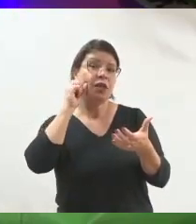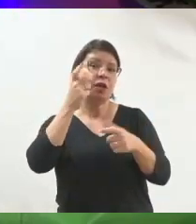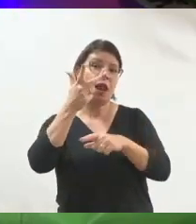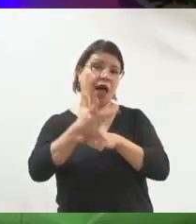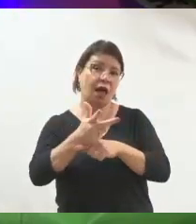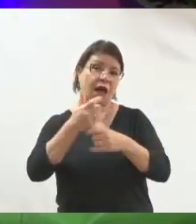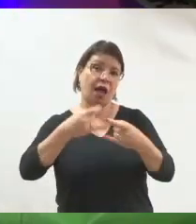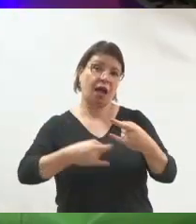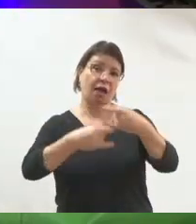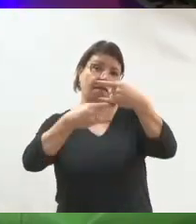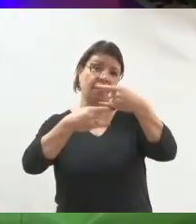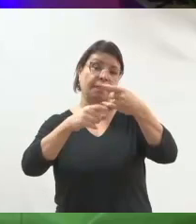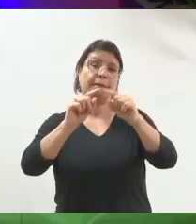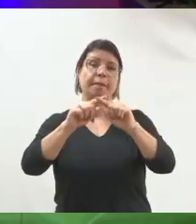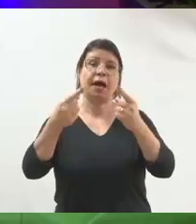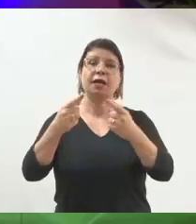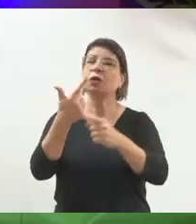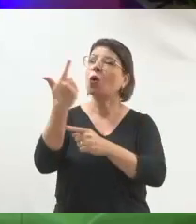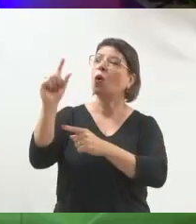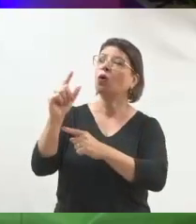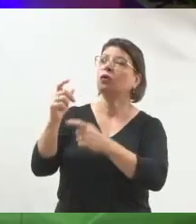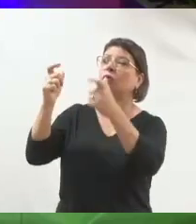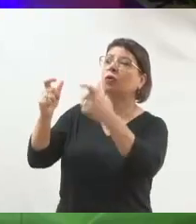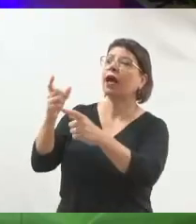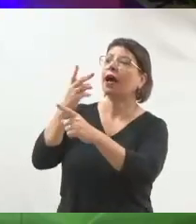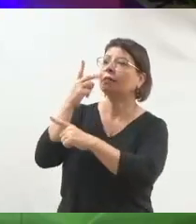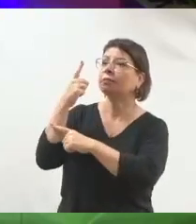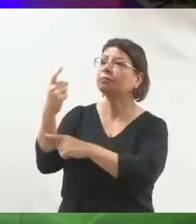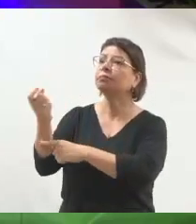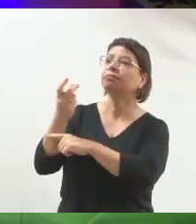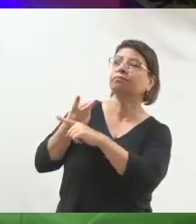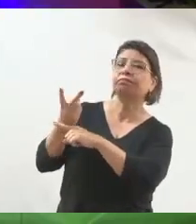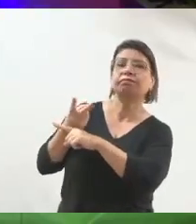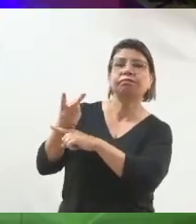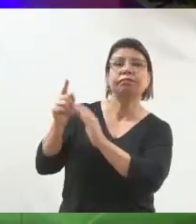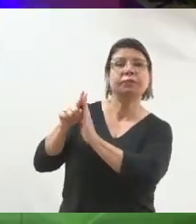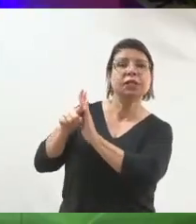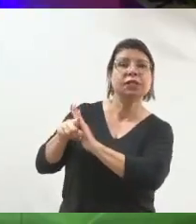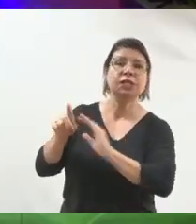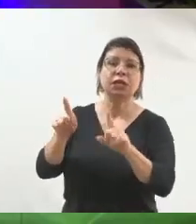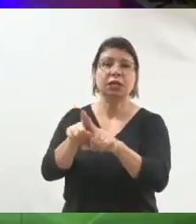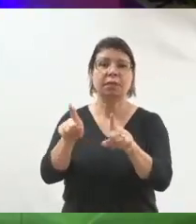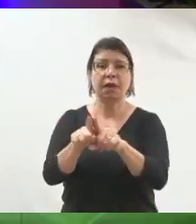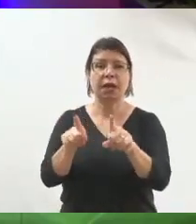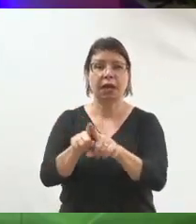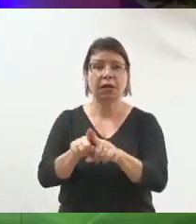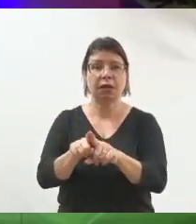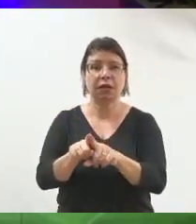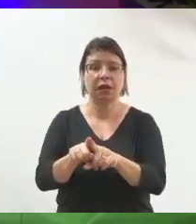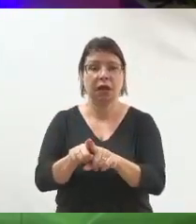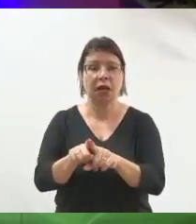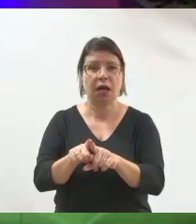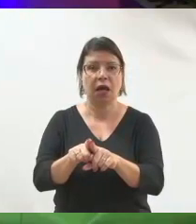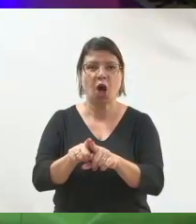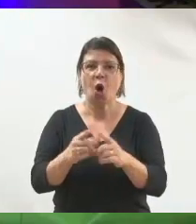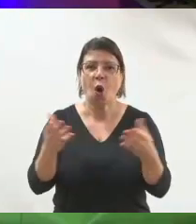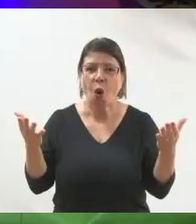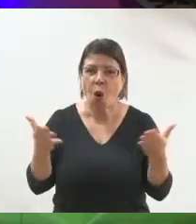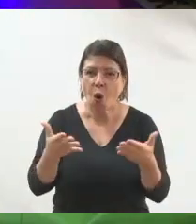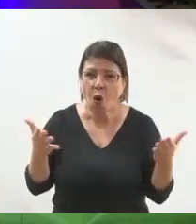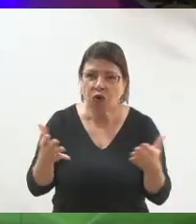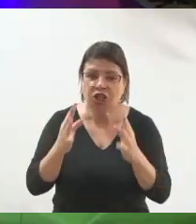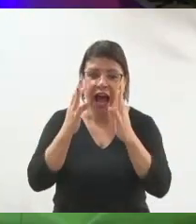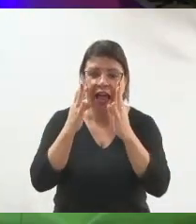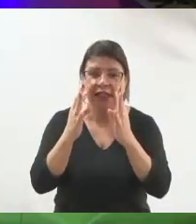pessoas está difusa. E vamos falar a verdade? A atenção das pessoas está em cima da fofoca na rede social.